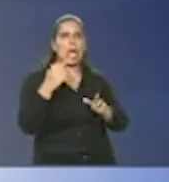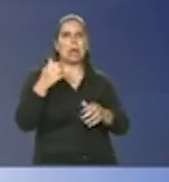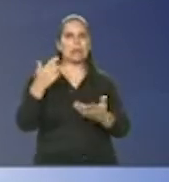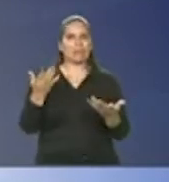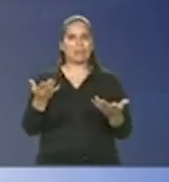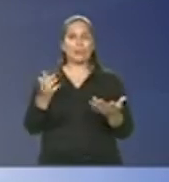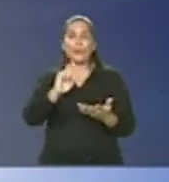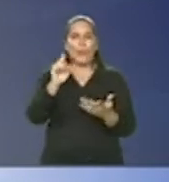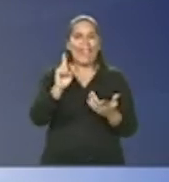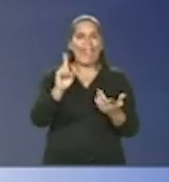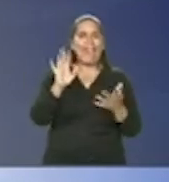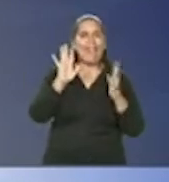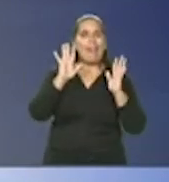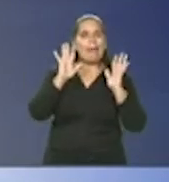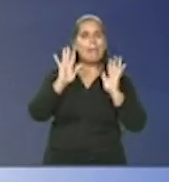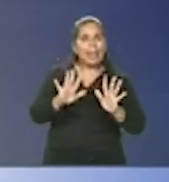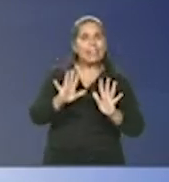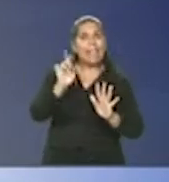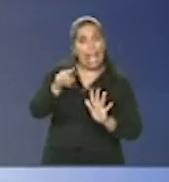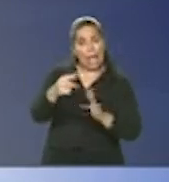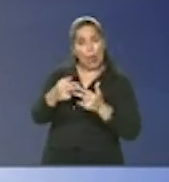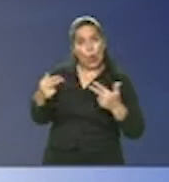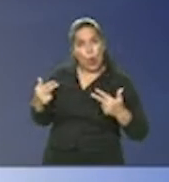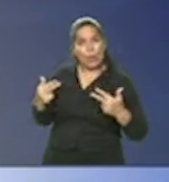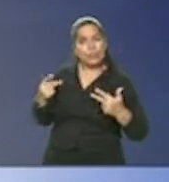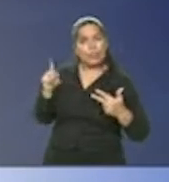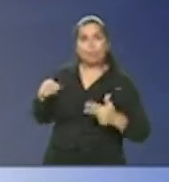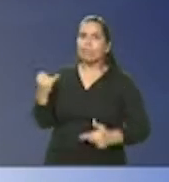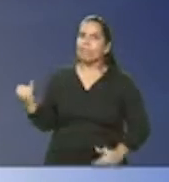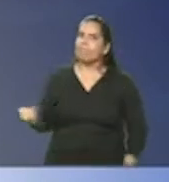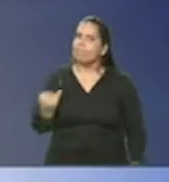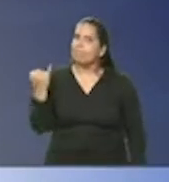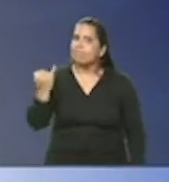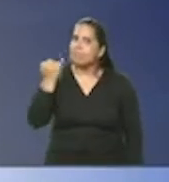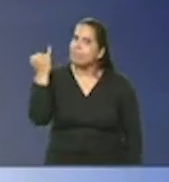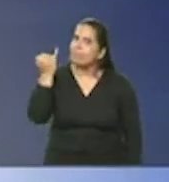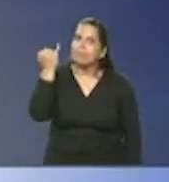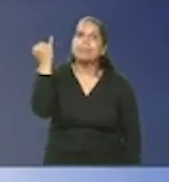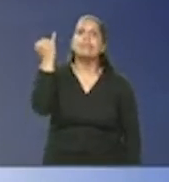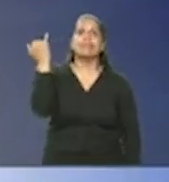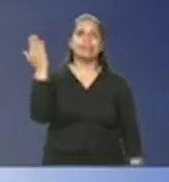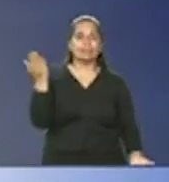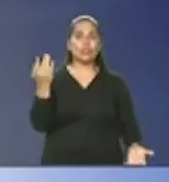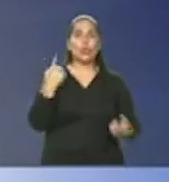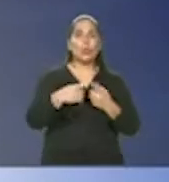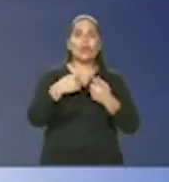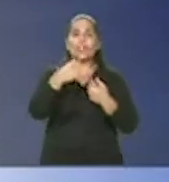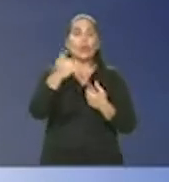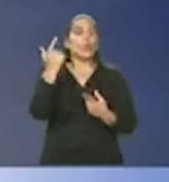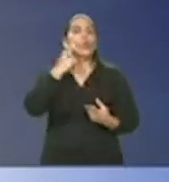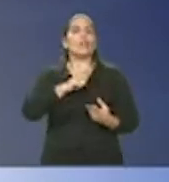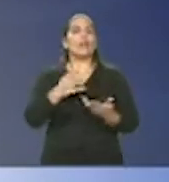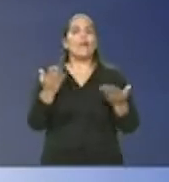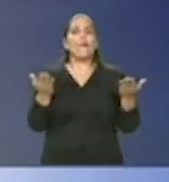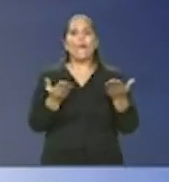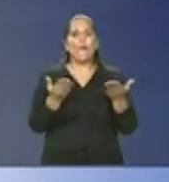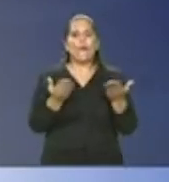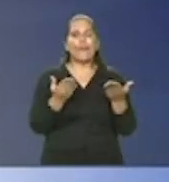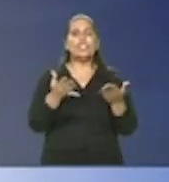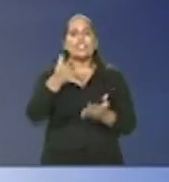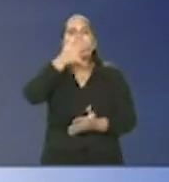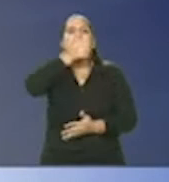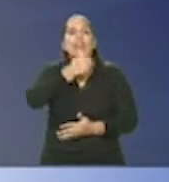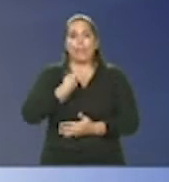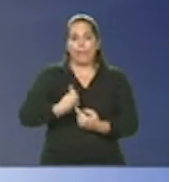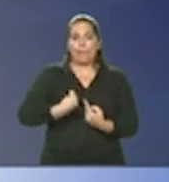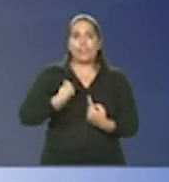mas são coisas importantíssimas porque você não consegue hoje salvar uma